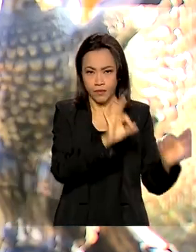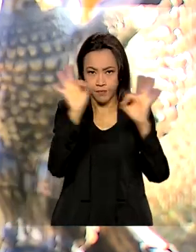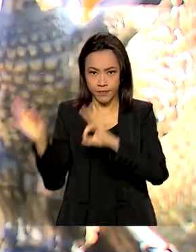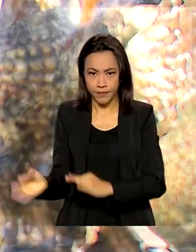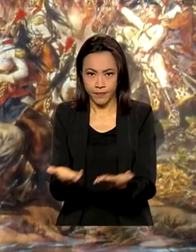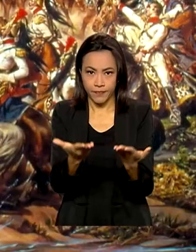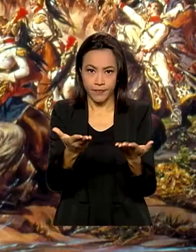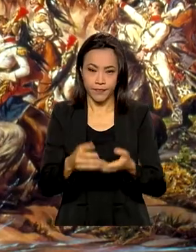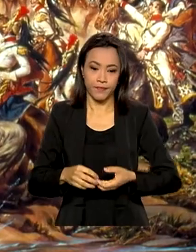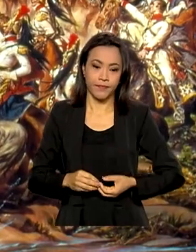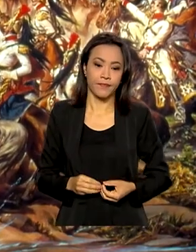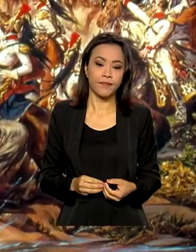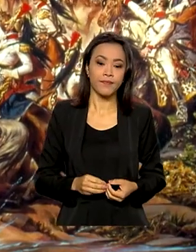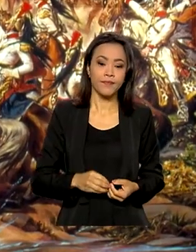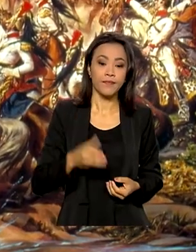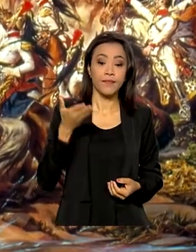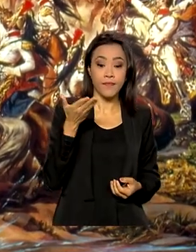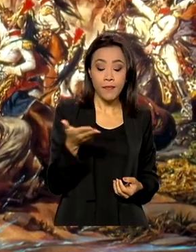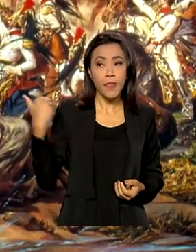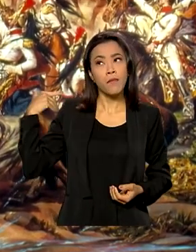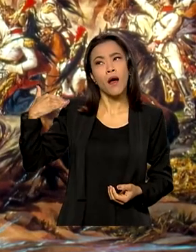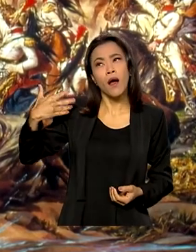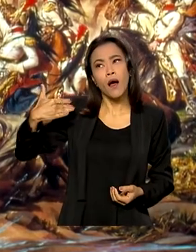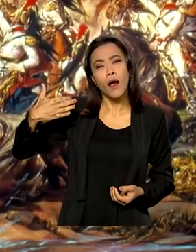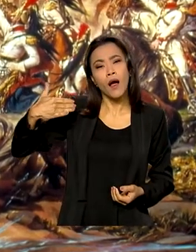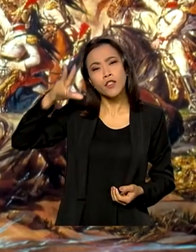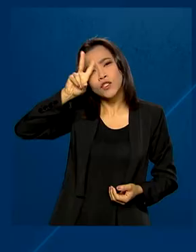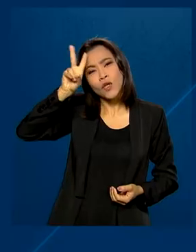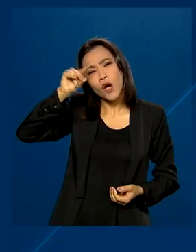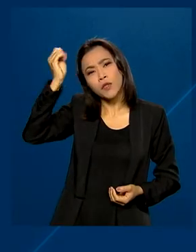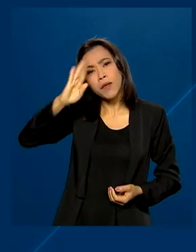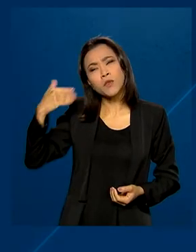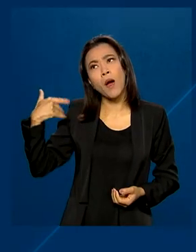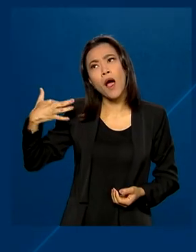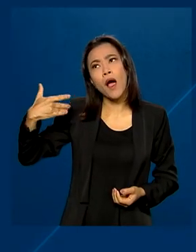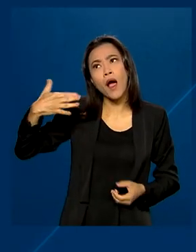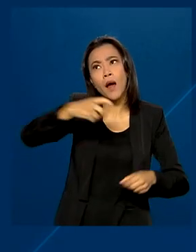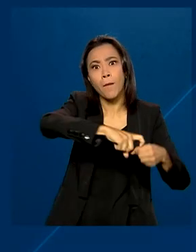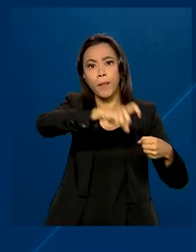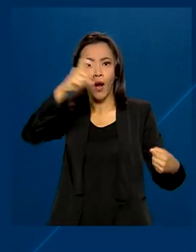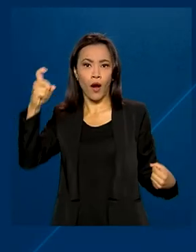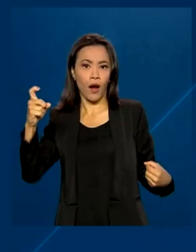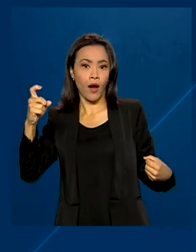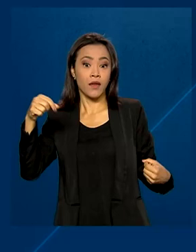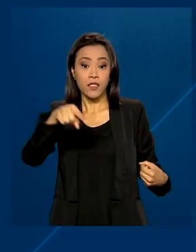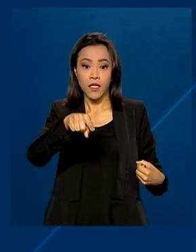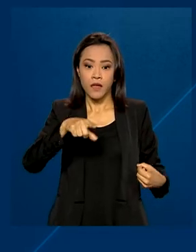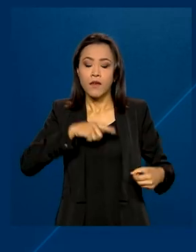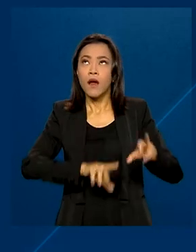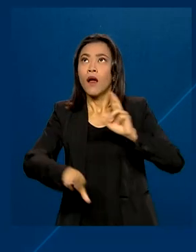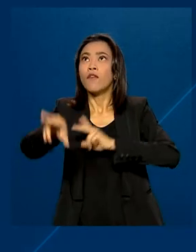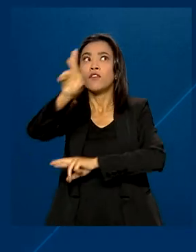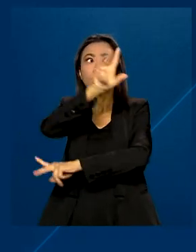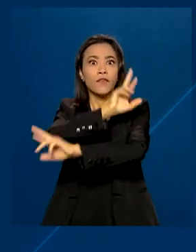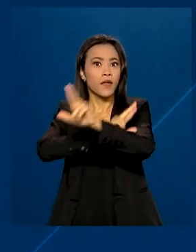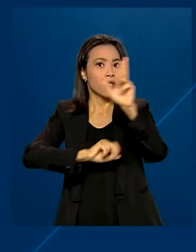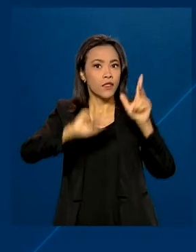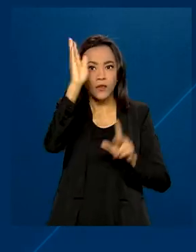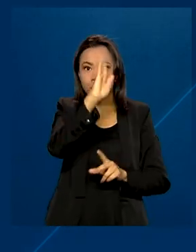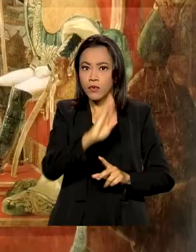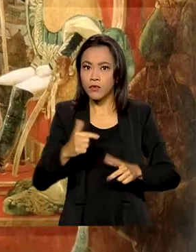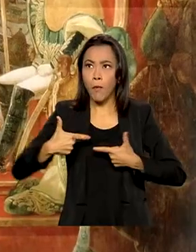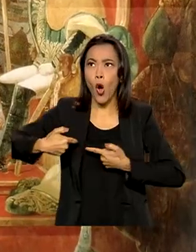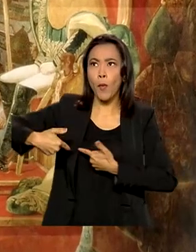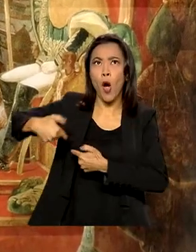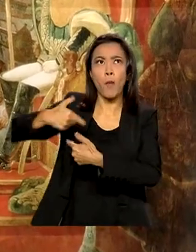O complexo processo histórico de independência do Brasil, marcado por diferenças regionais e conflitos,